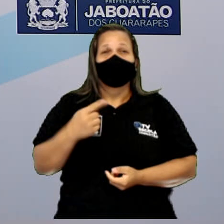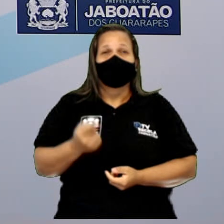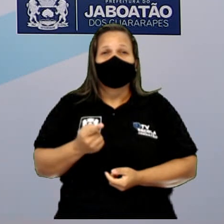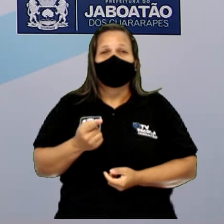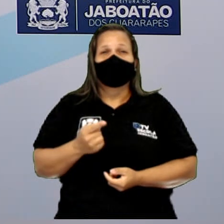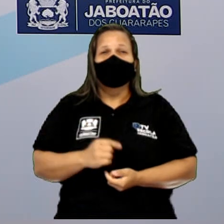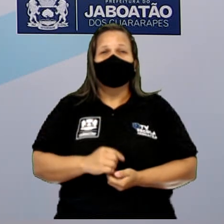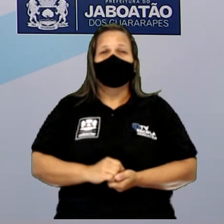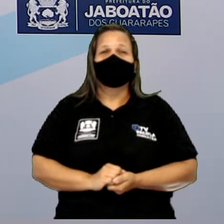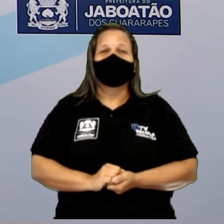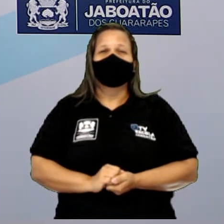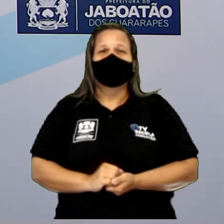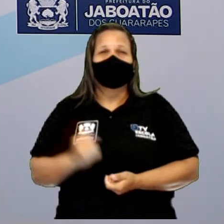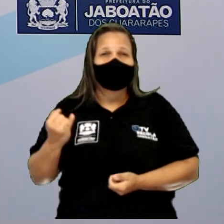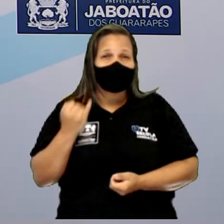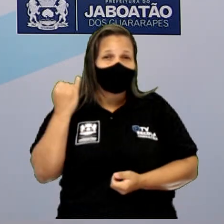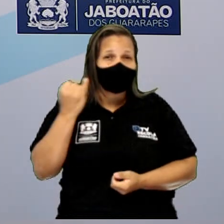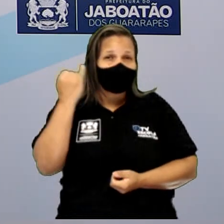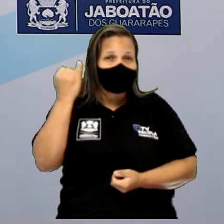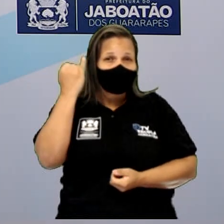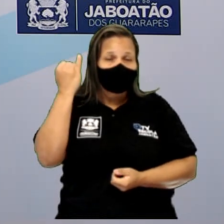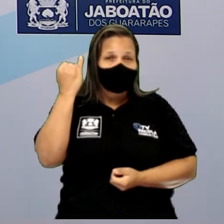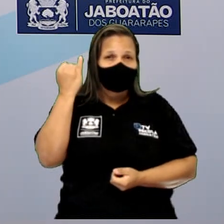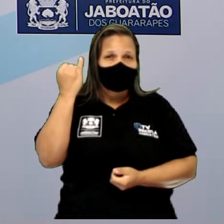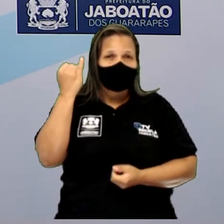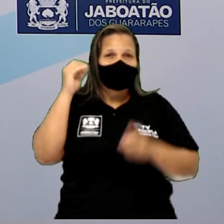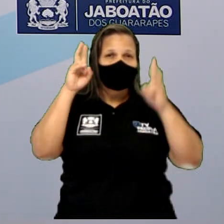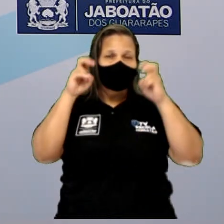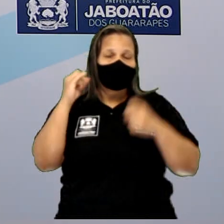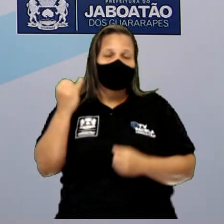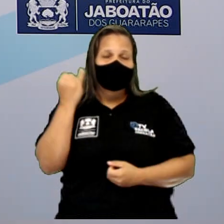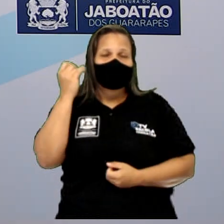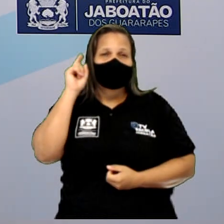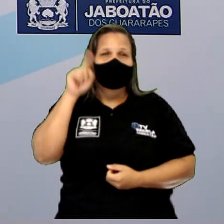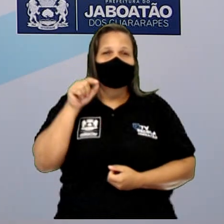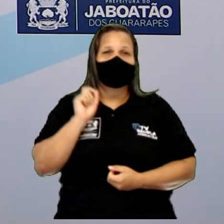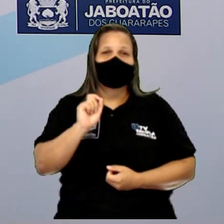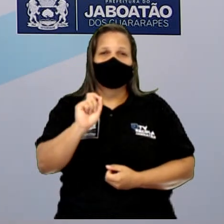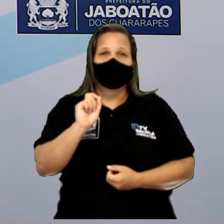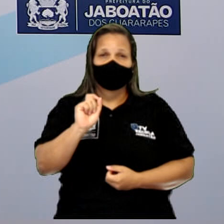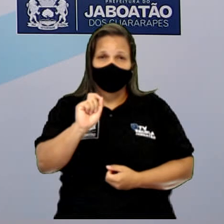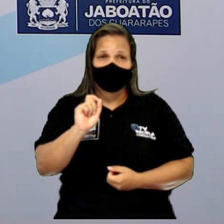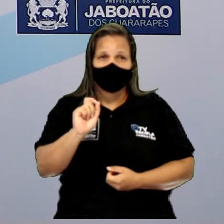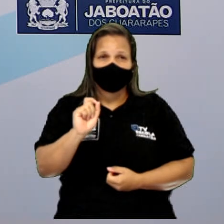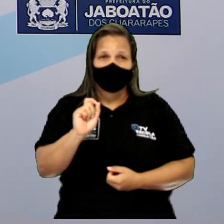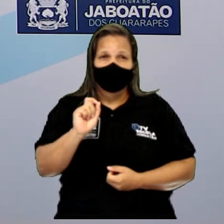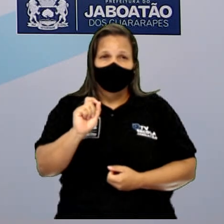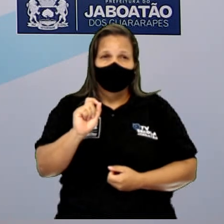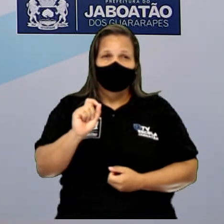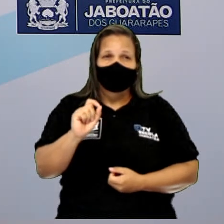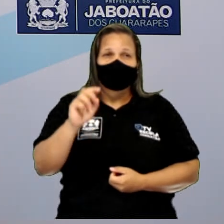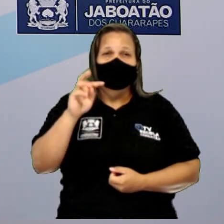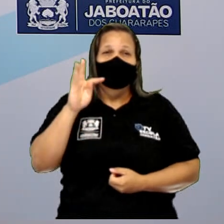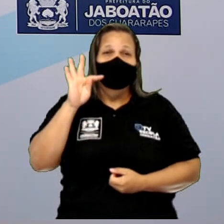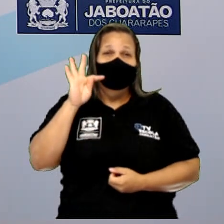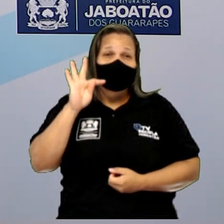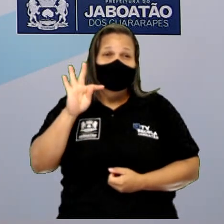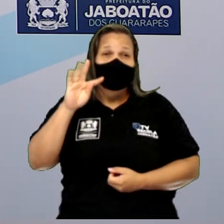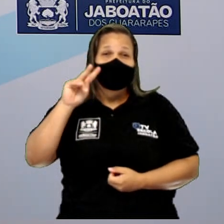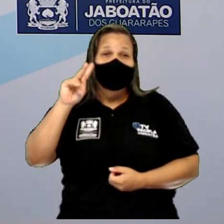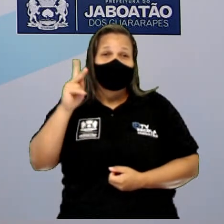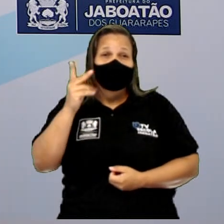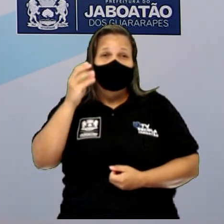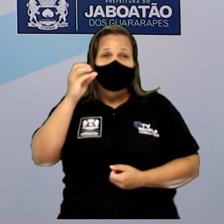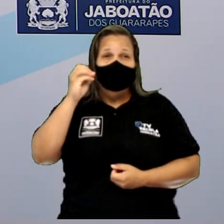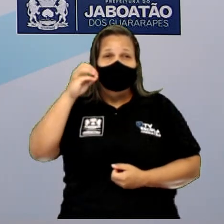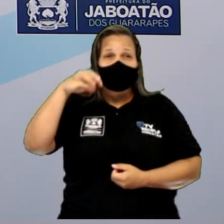Outro ponto importantíssimo para o desenvolvimento das pilhas e das baterias foi do Thomas Edison, em 1901, já